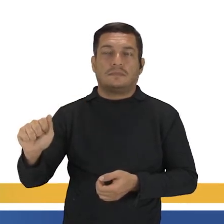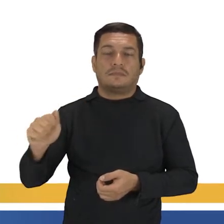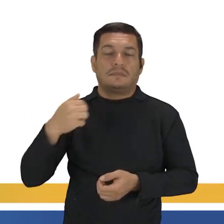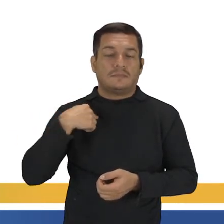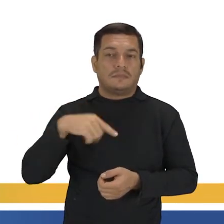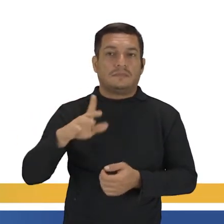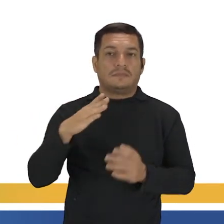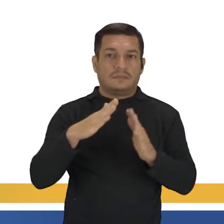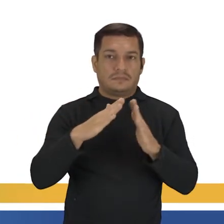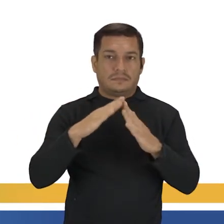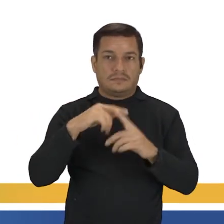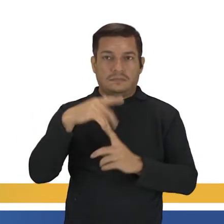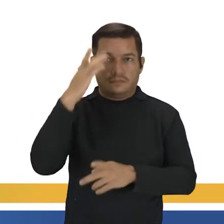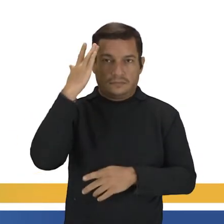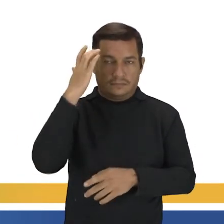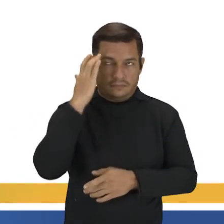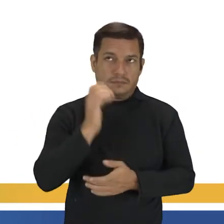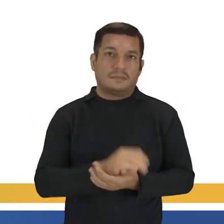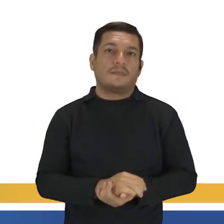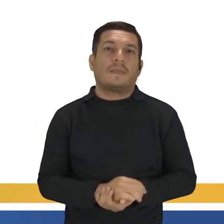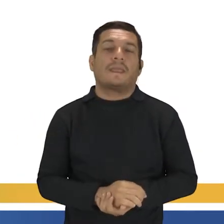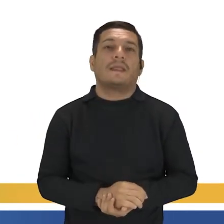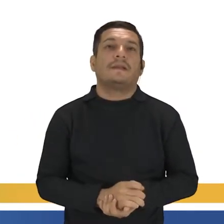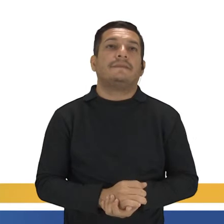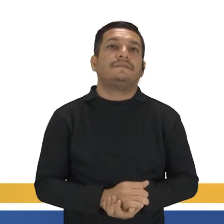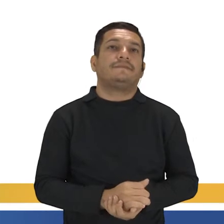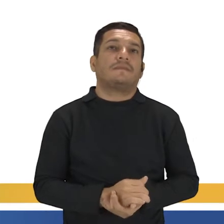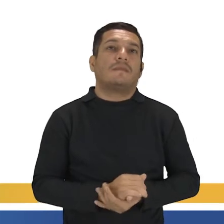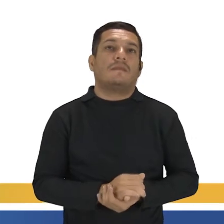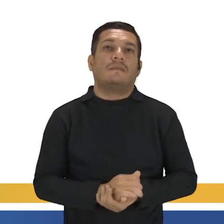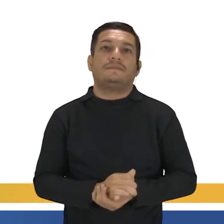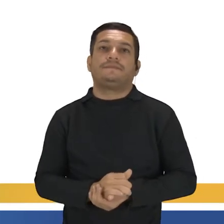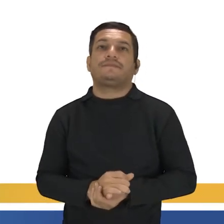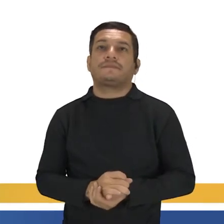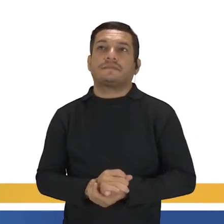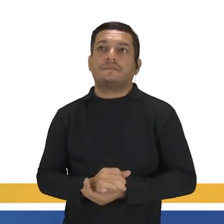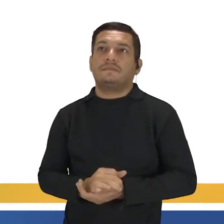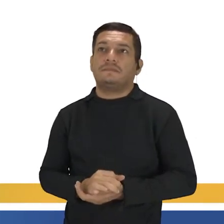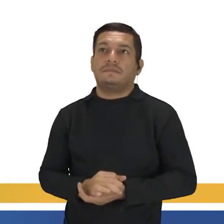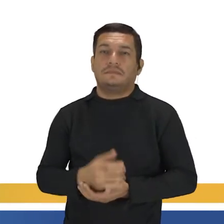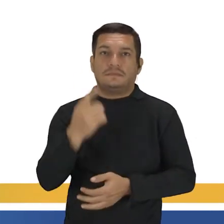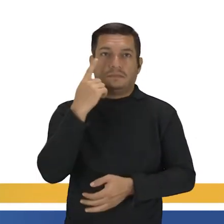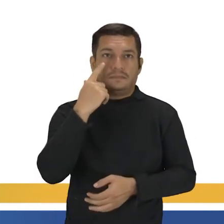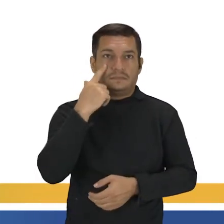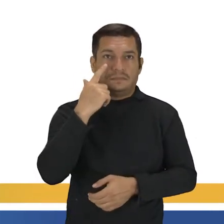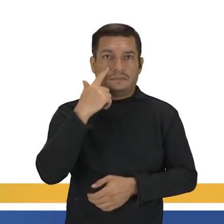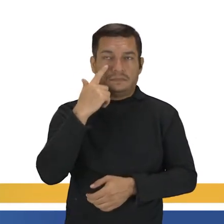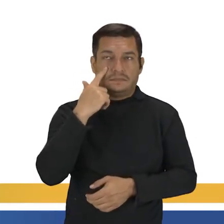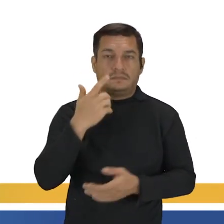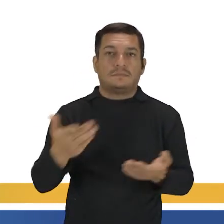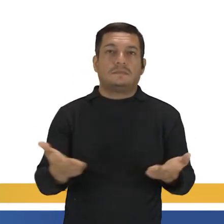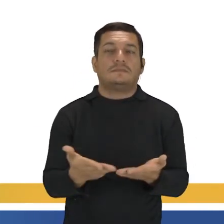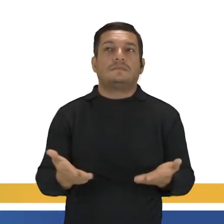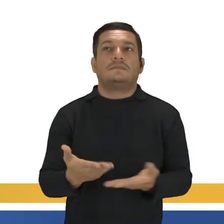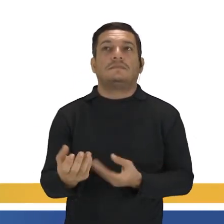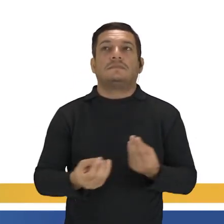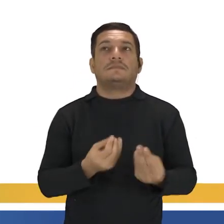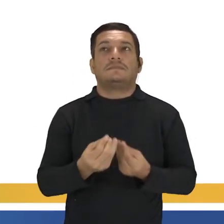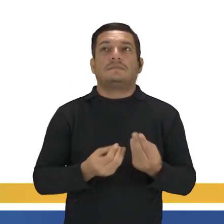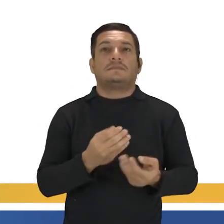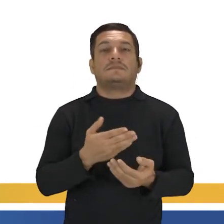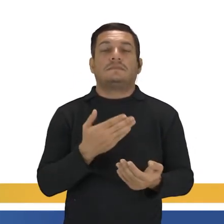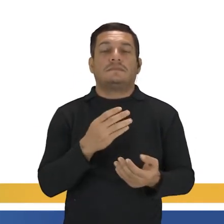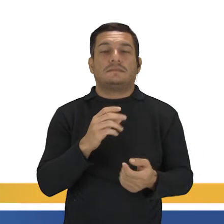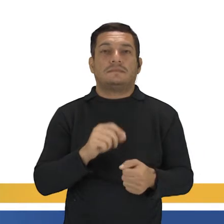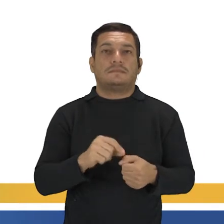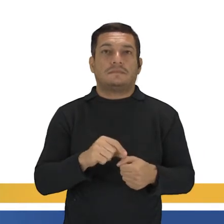amanhã. Tá bom? Muito bem. Vamos ver aqui agora. Na